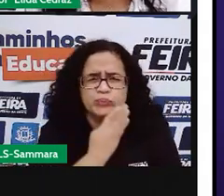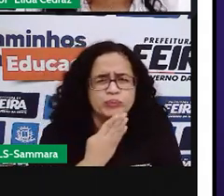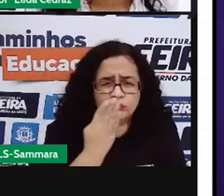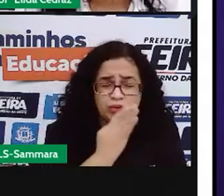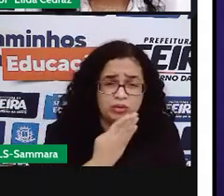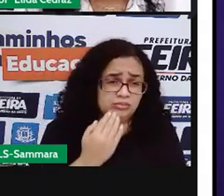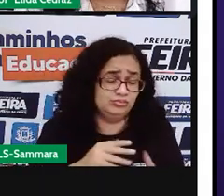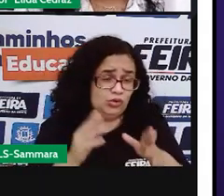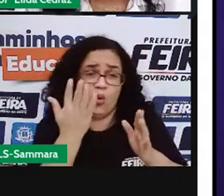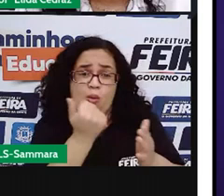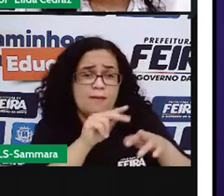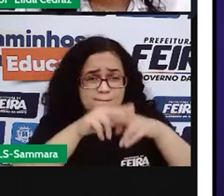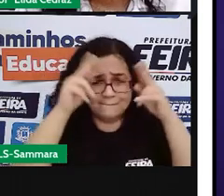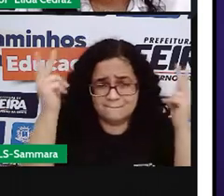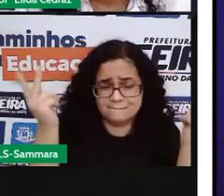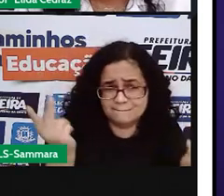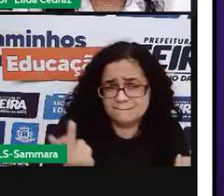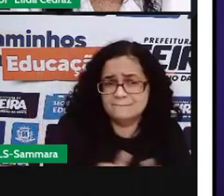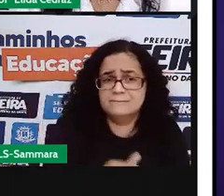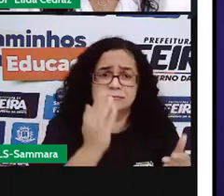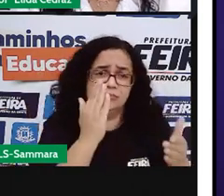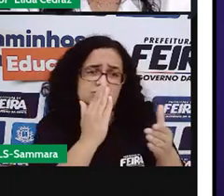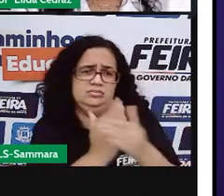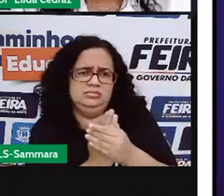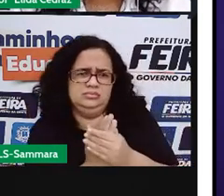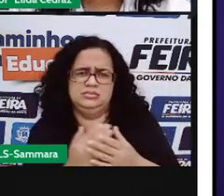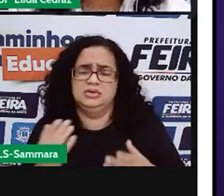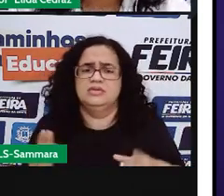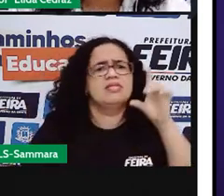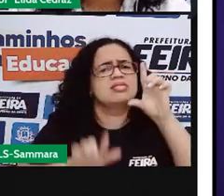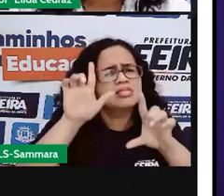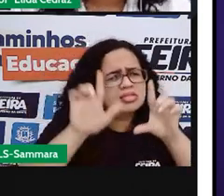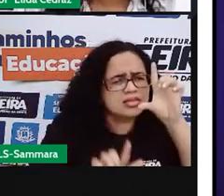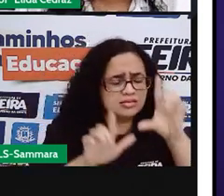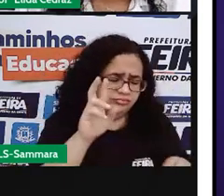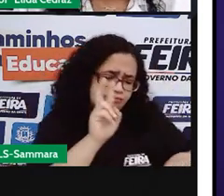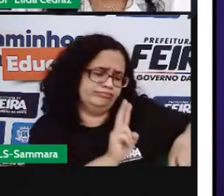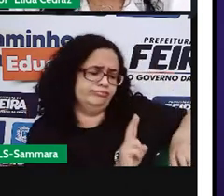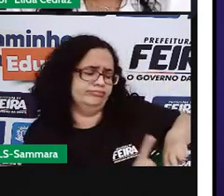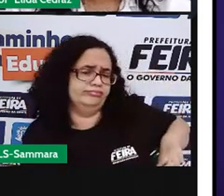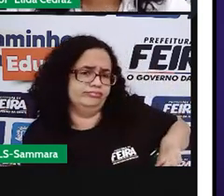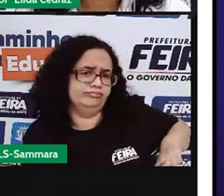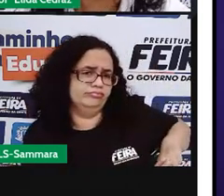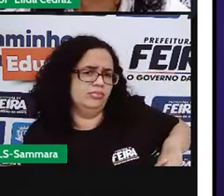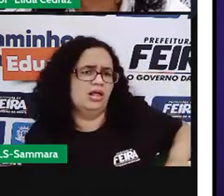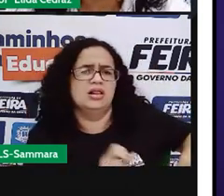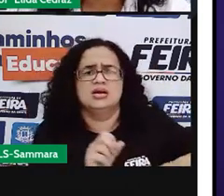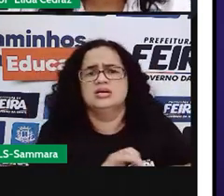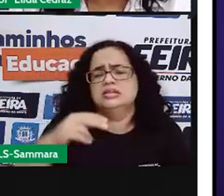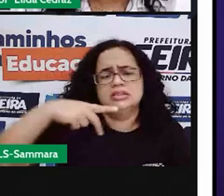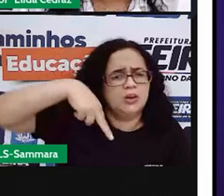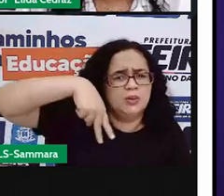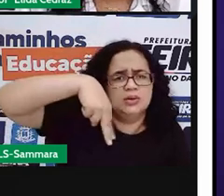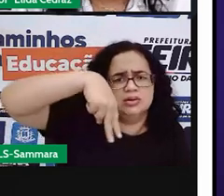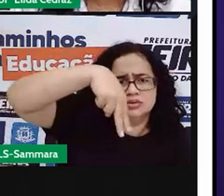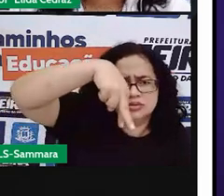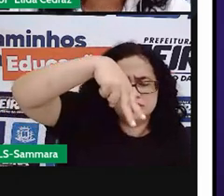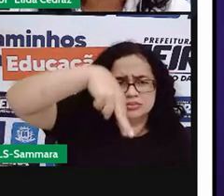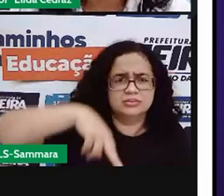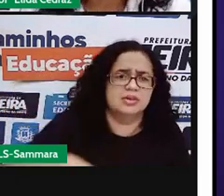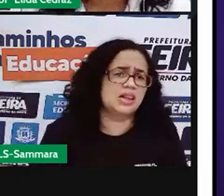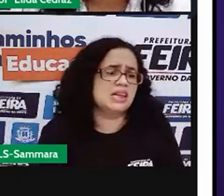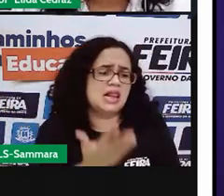se encher de pizza, de hambúrguer, ficar assistindo TV sentado, não fazer uma caminhada,